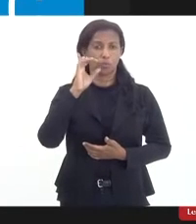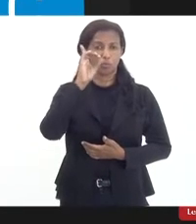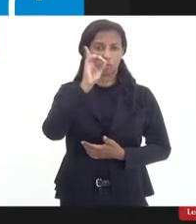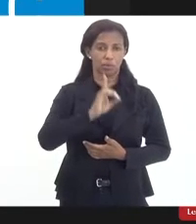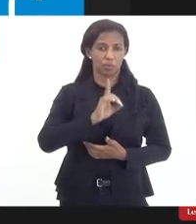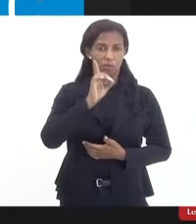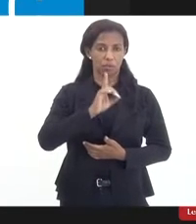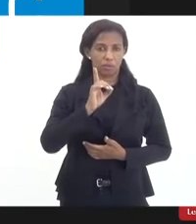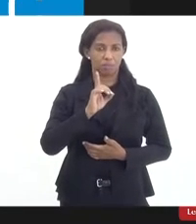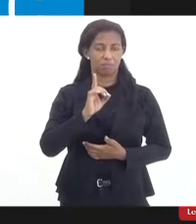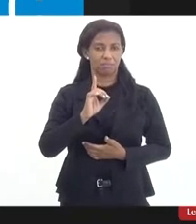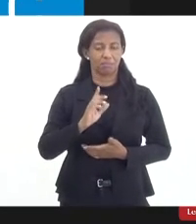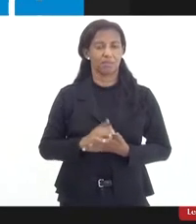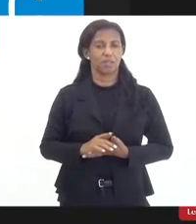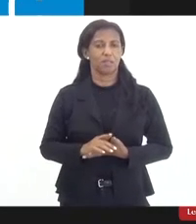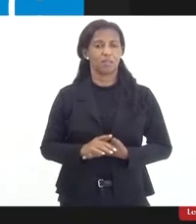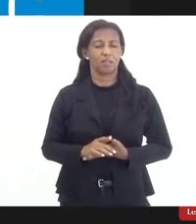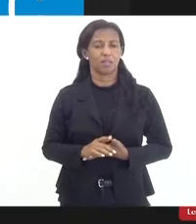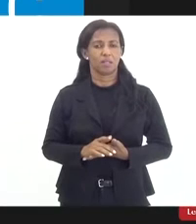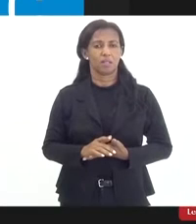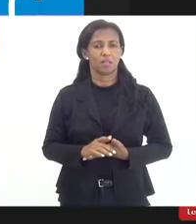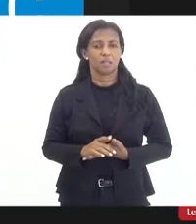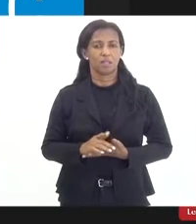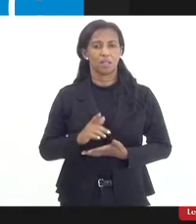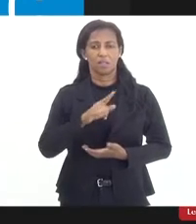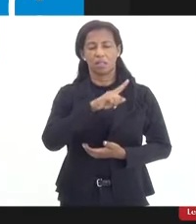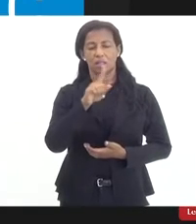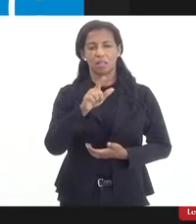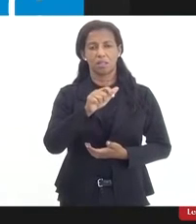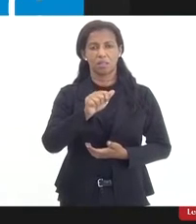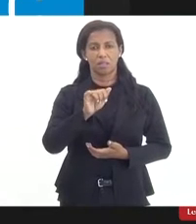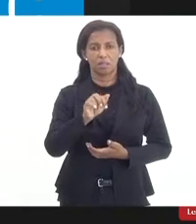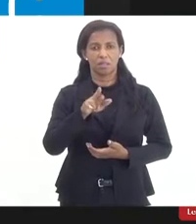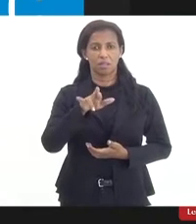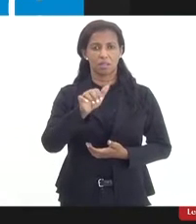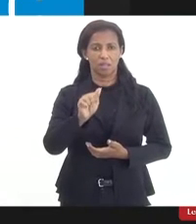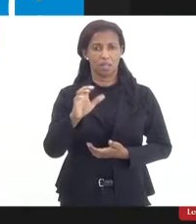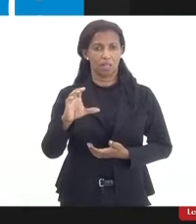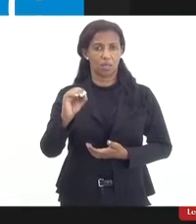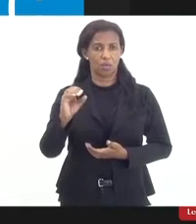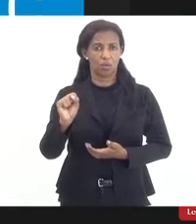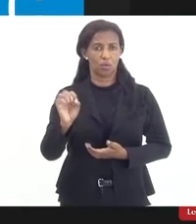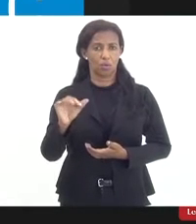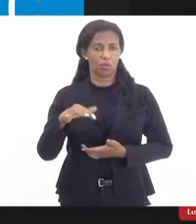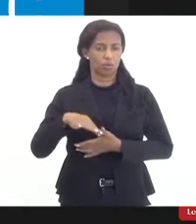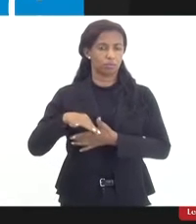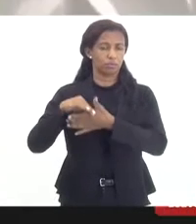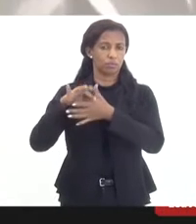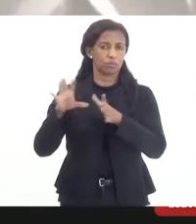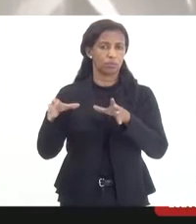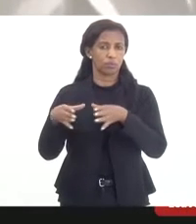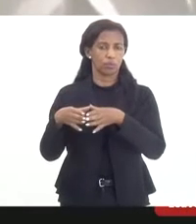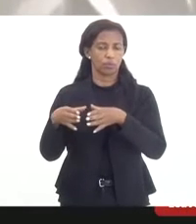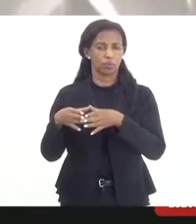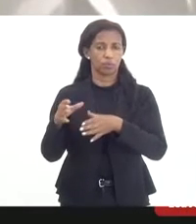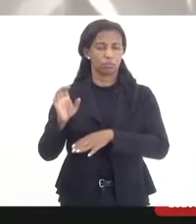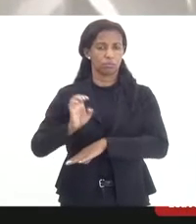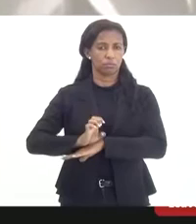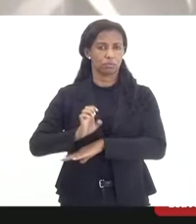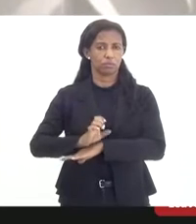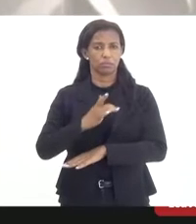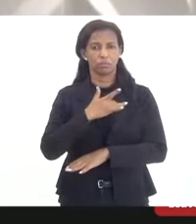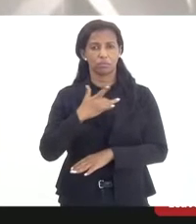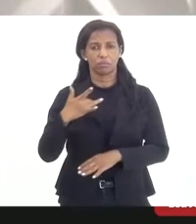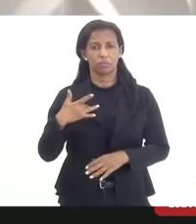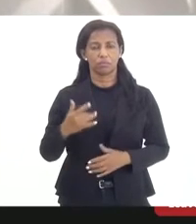deficiência irreversível, da senhora Zaira Costa, representando o Conselho Estadual de